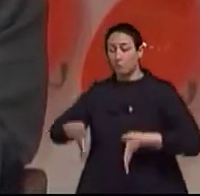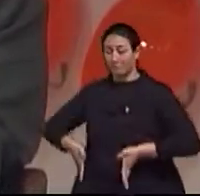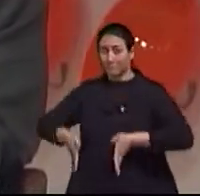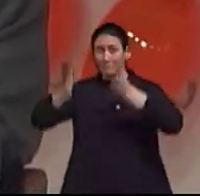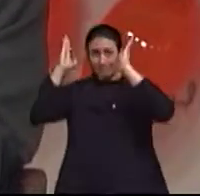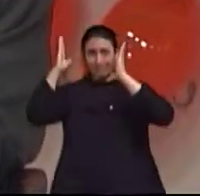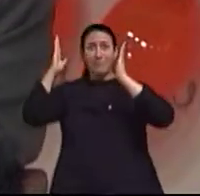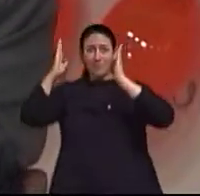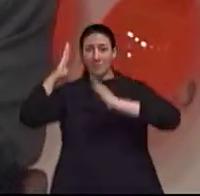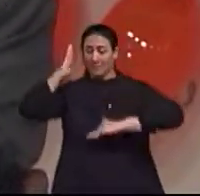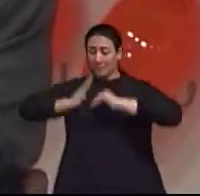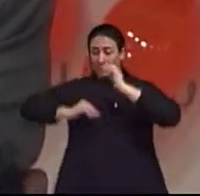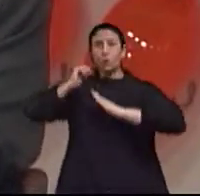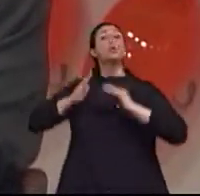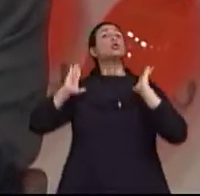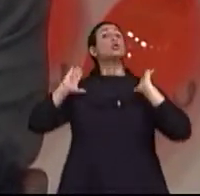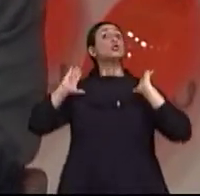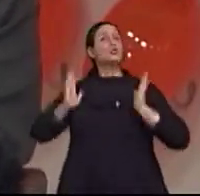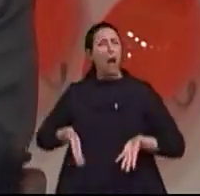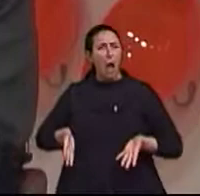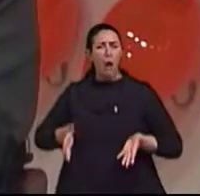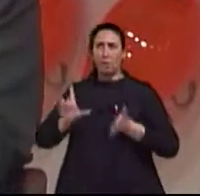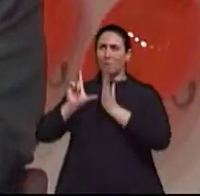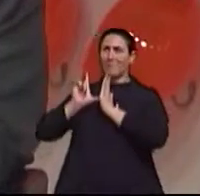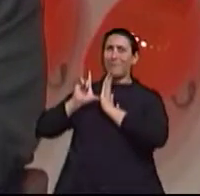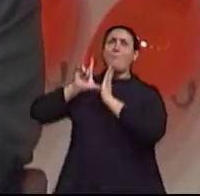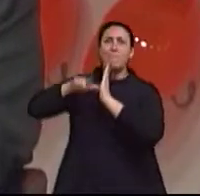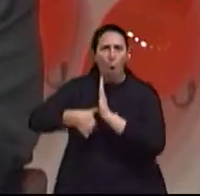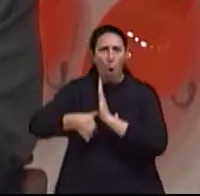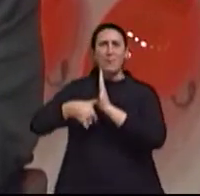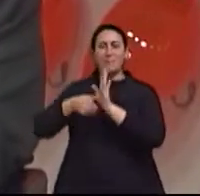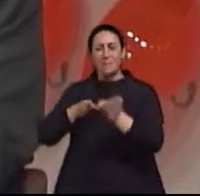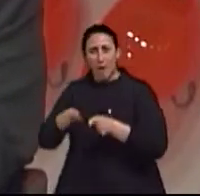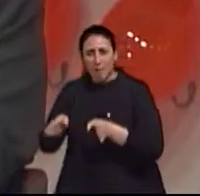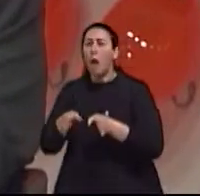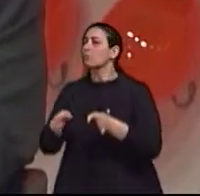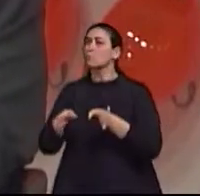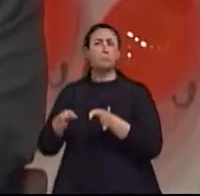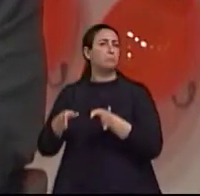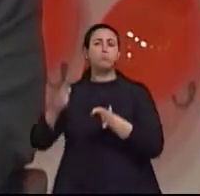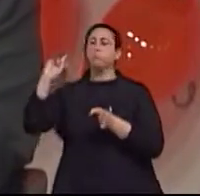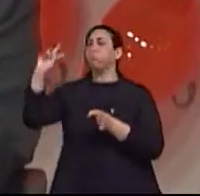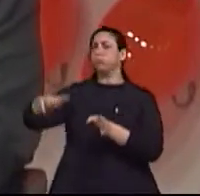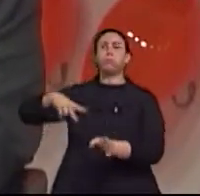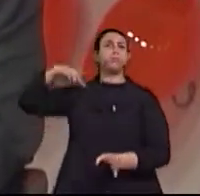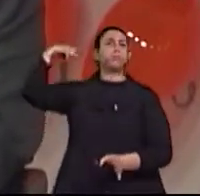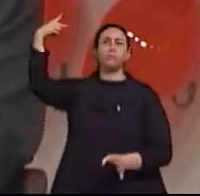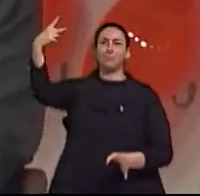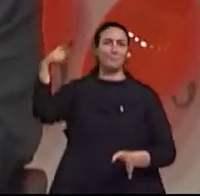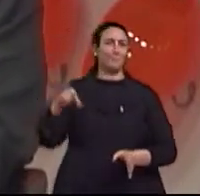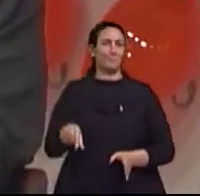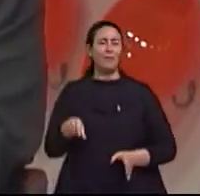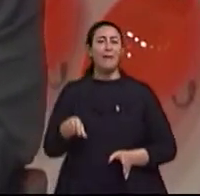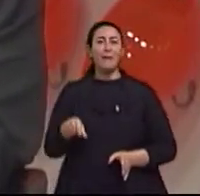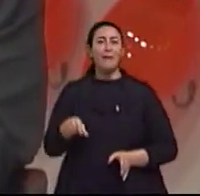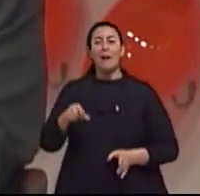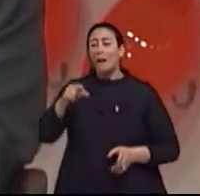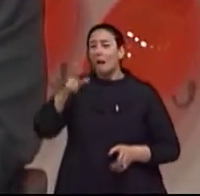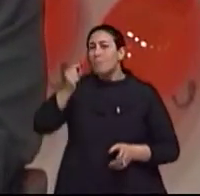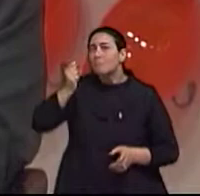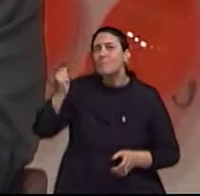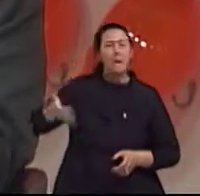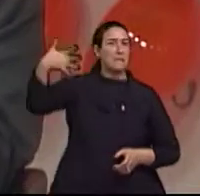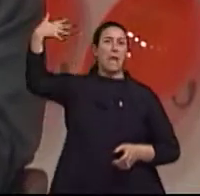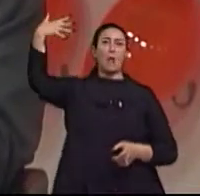isso pode chegar até 25% mais. Então até uma questão de racionalidade de recursos, de economia, nós pensarmos